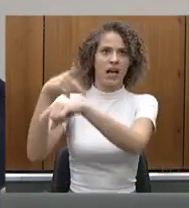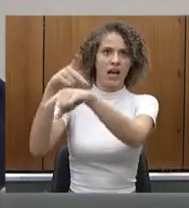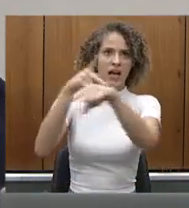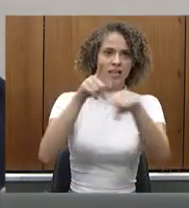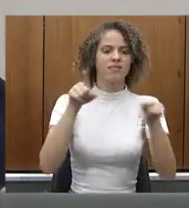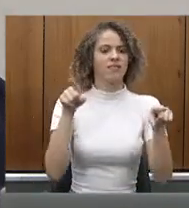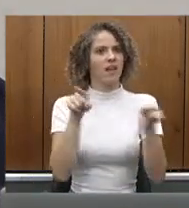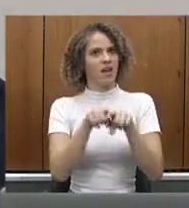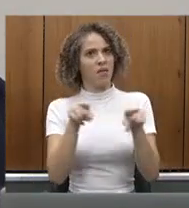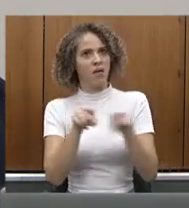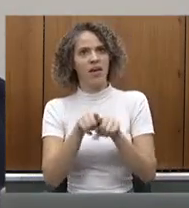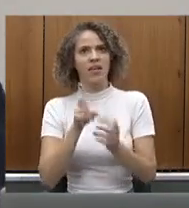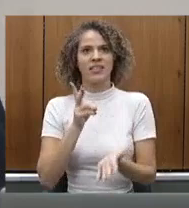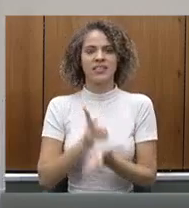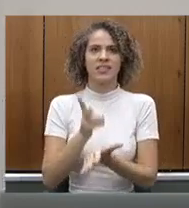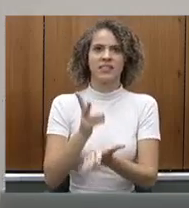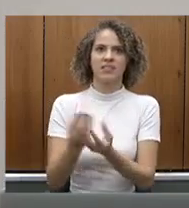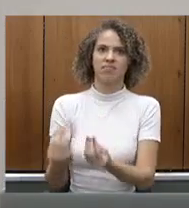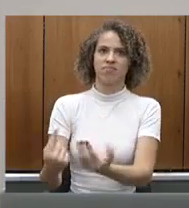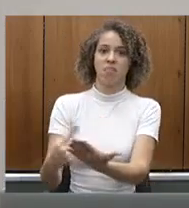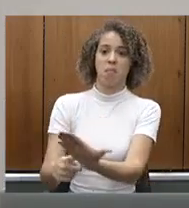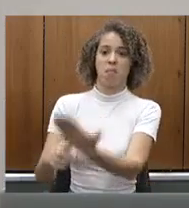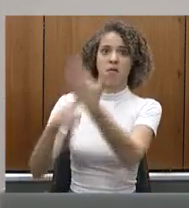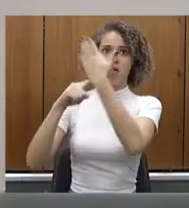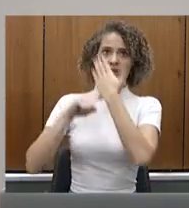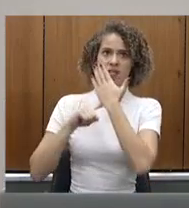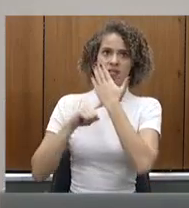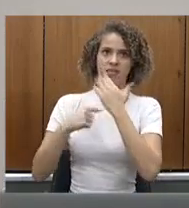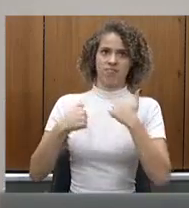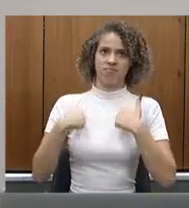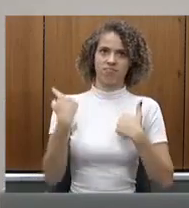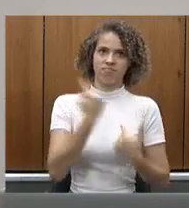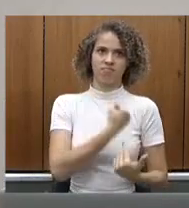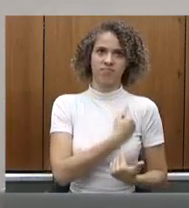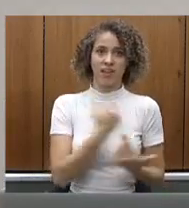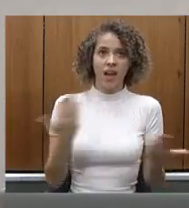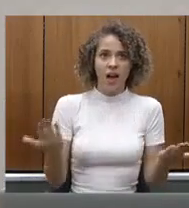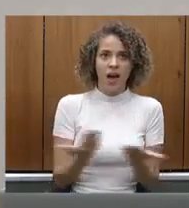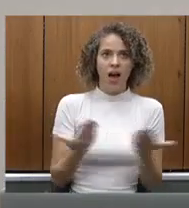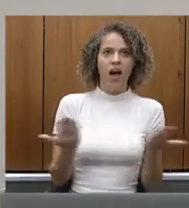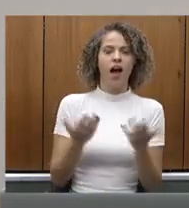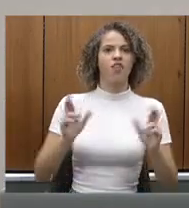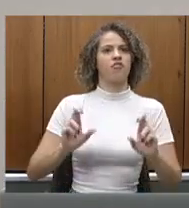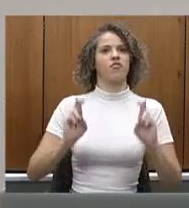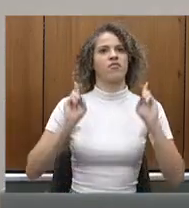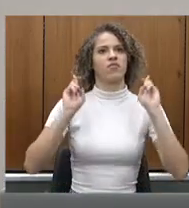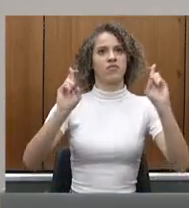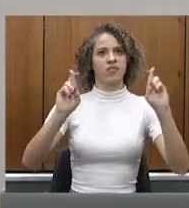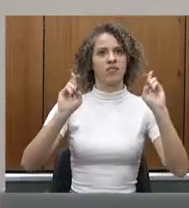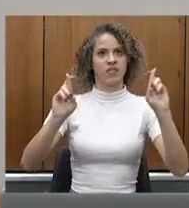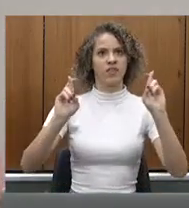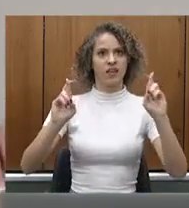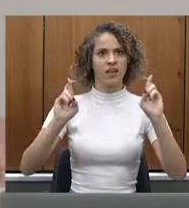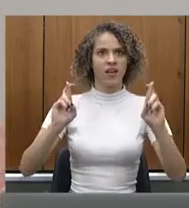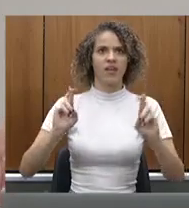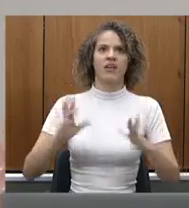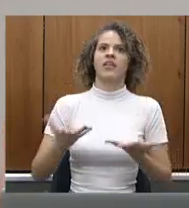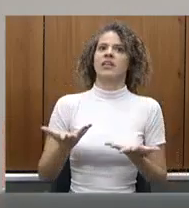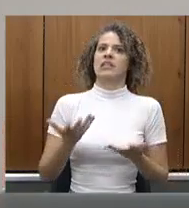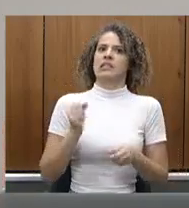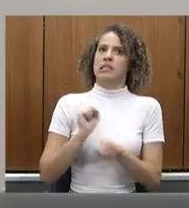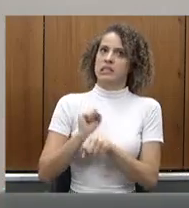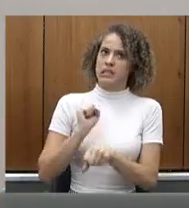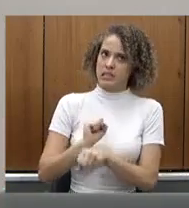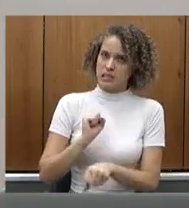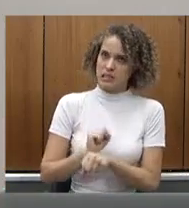importância que esteve para mim e de a gente poder, agora, finalmente, depois de muita espera, de muita